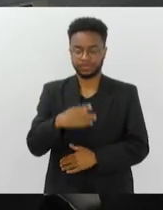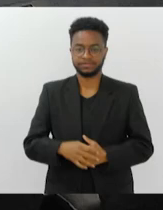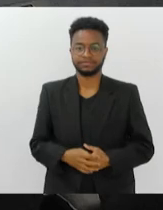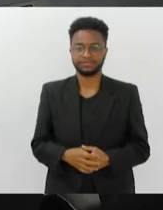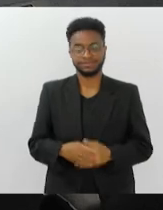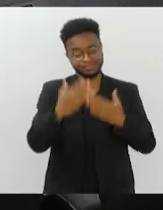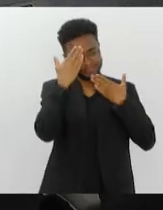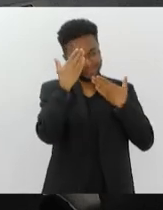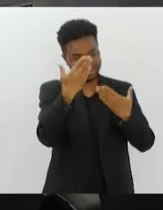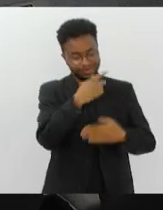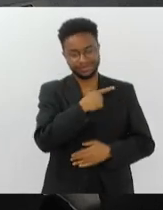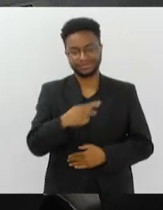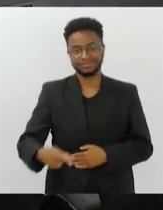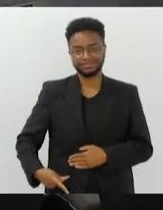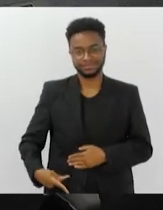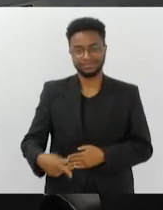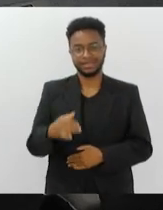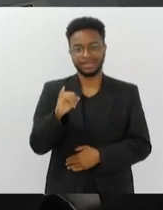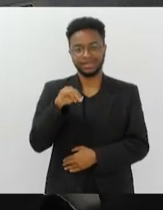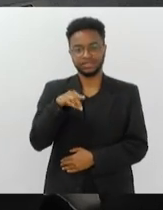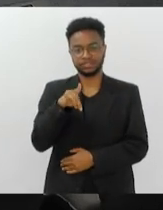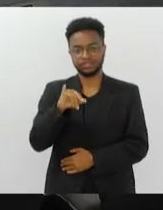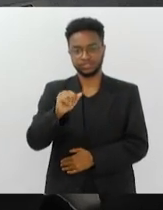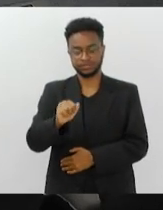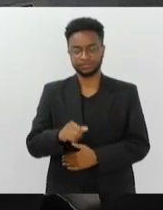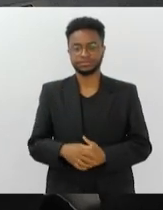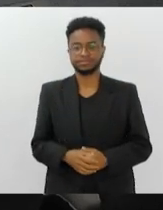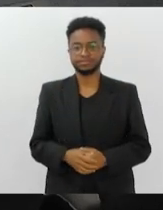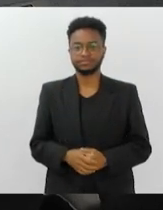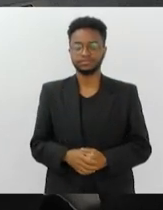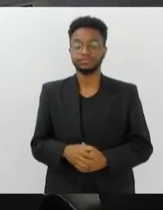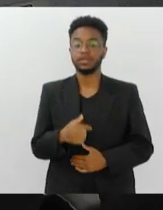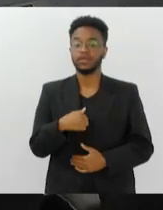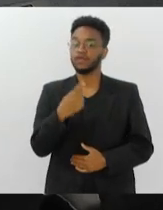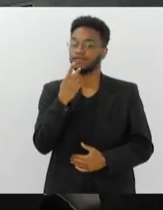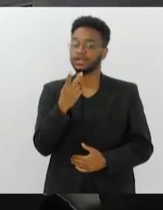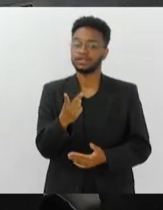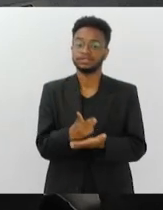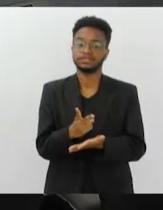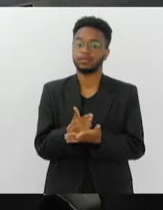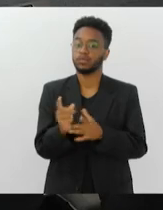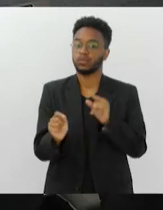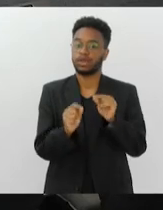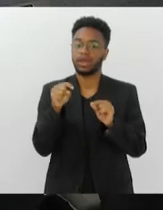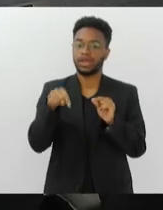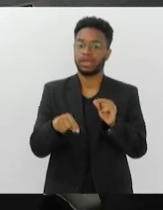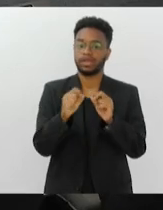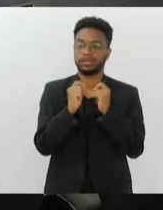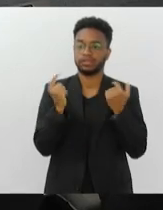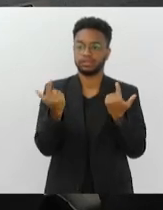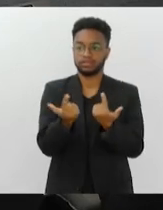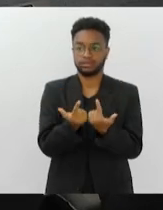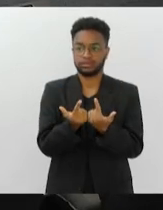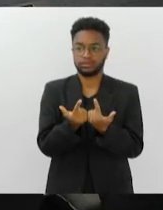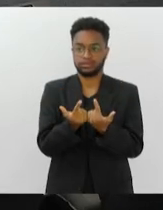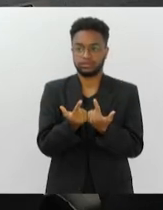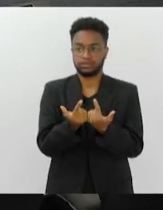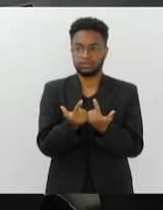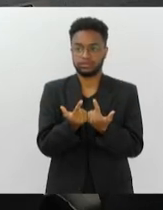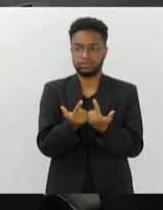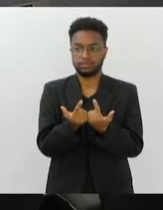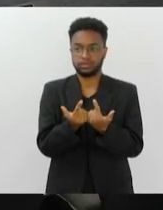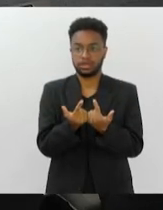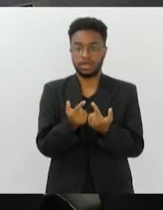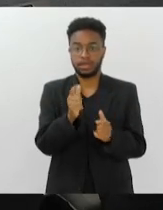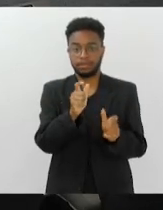Obrigada, presidente. A Índia, eu sempre digo que aqui nessa casa os pais convergem nas